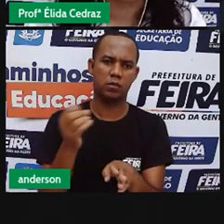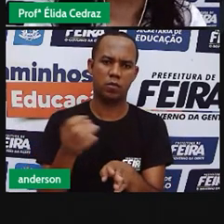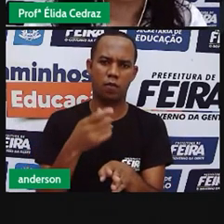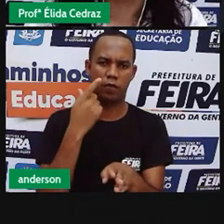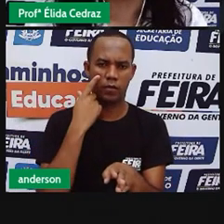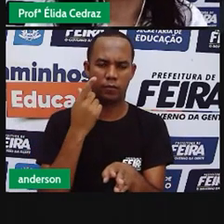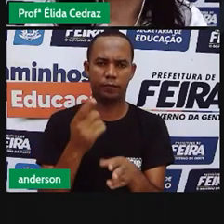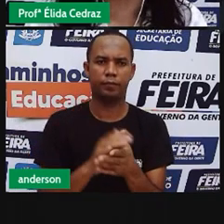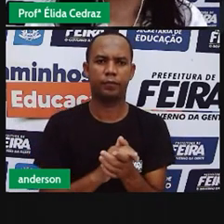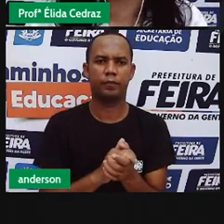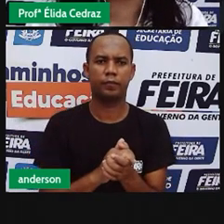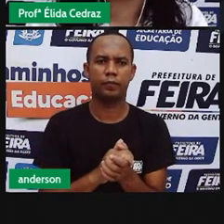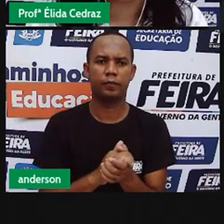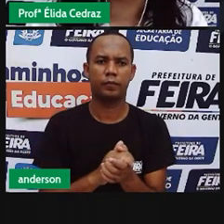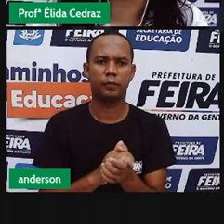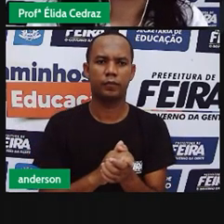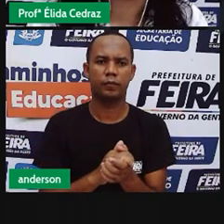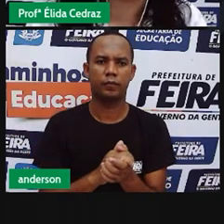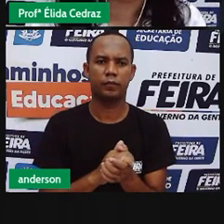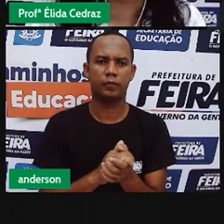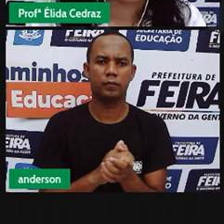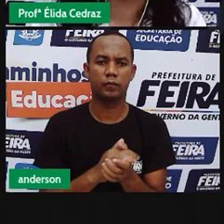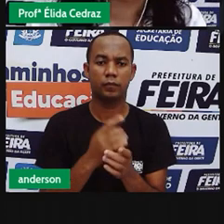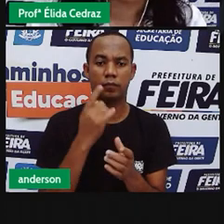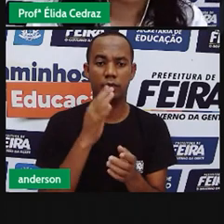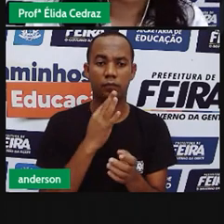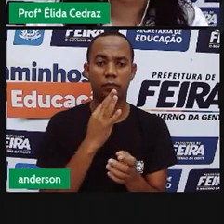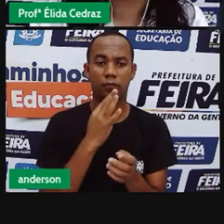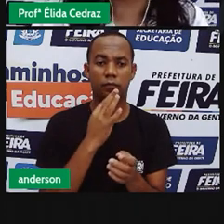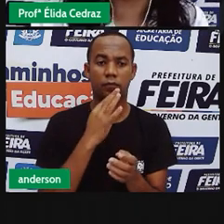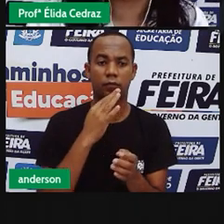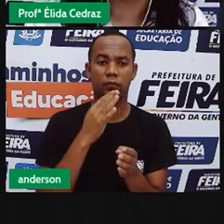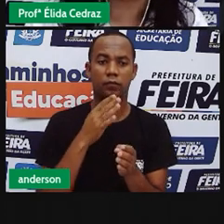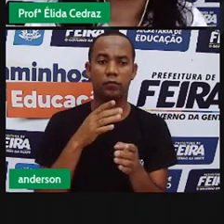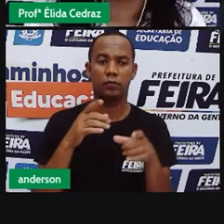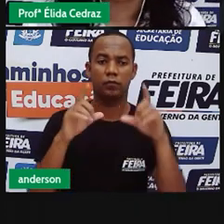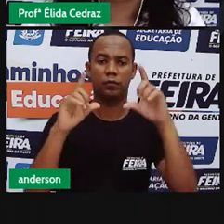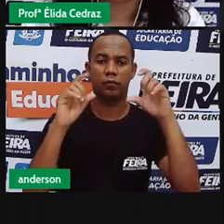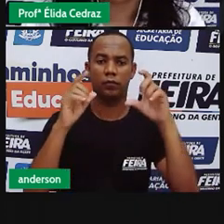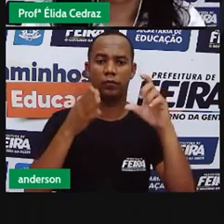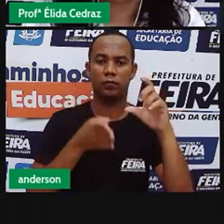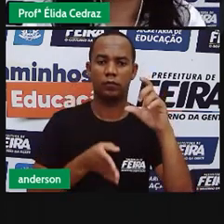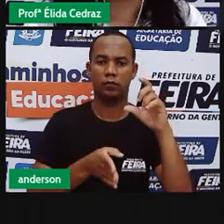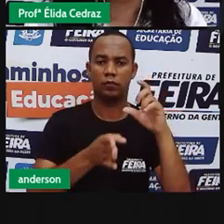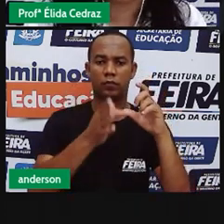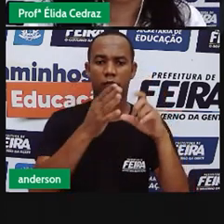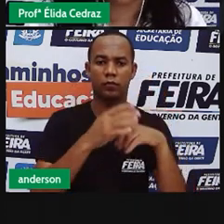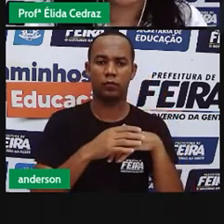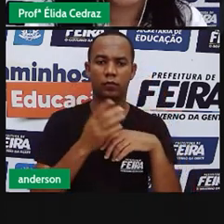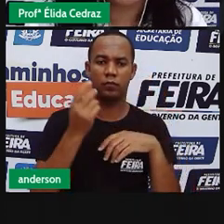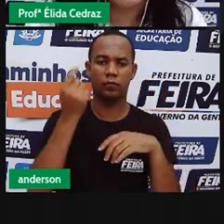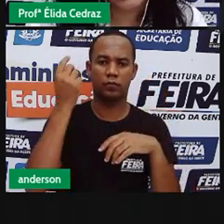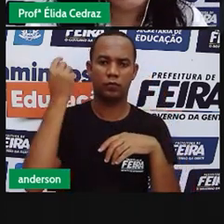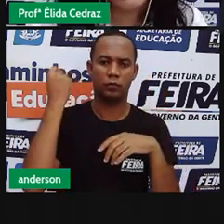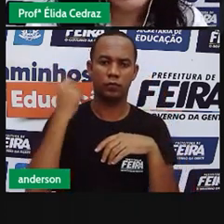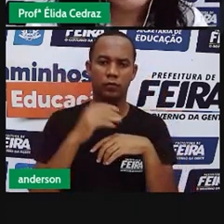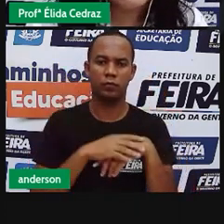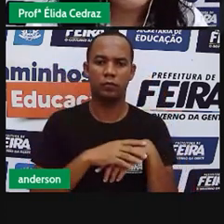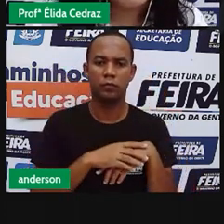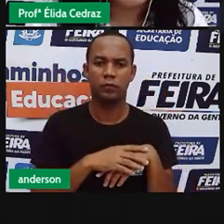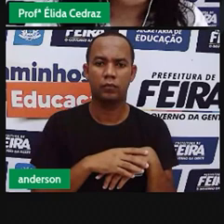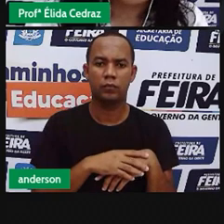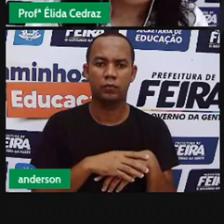A rua Araújo Pinho dos Olhos de Águia. Essa foto é publicada no Jornal Grande